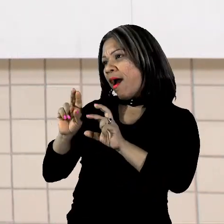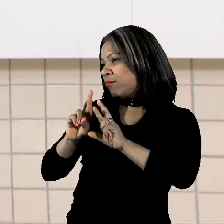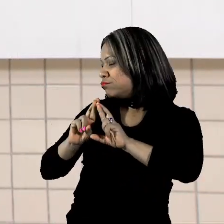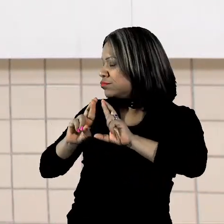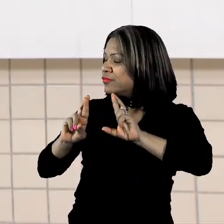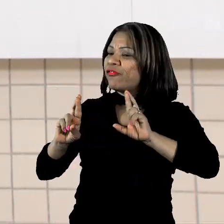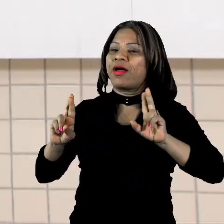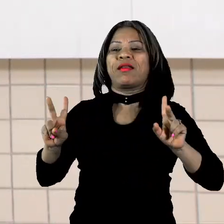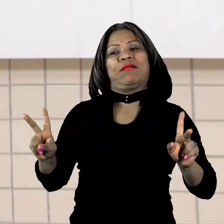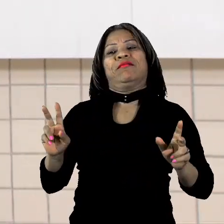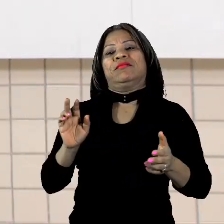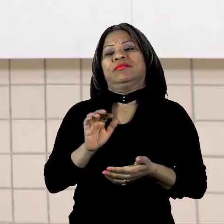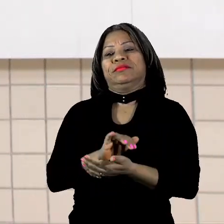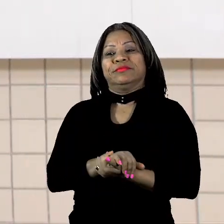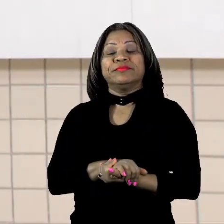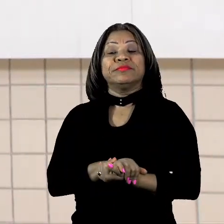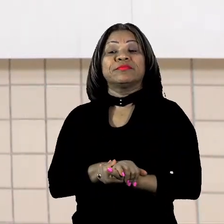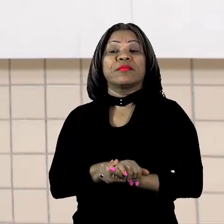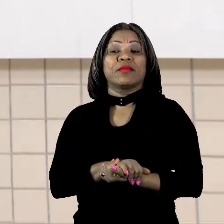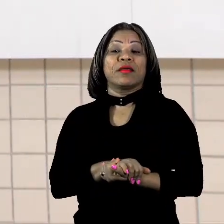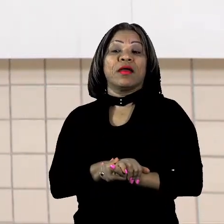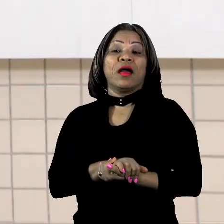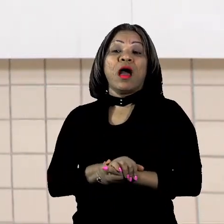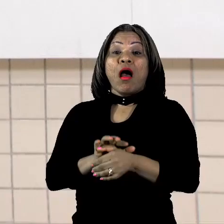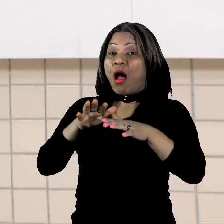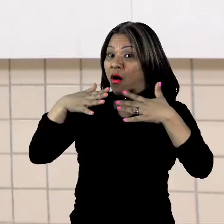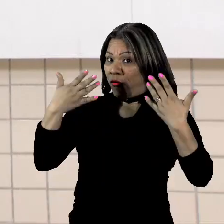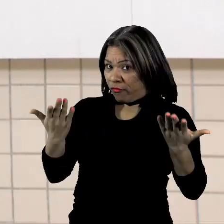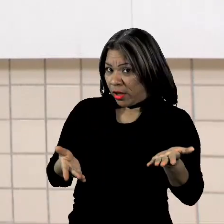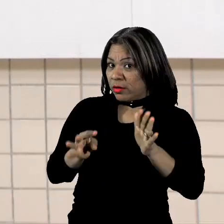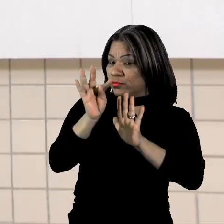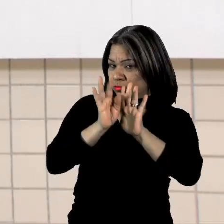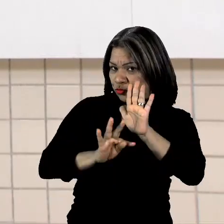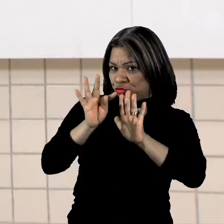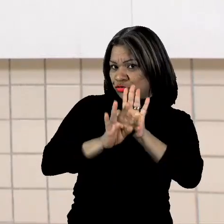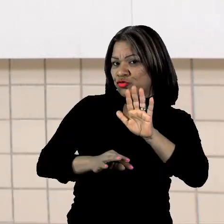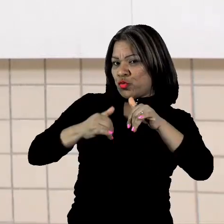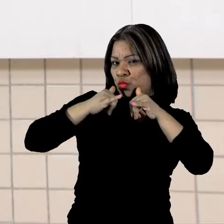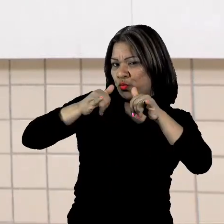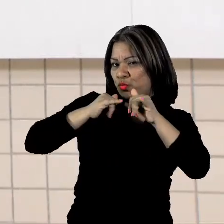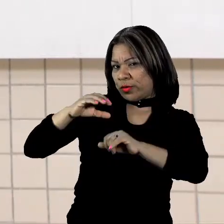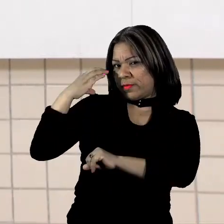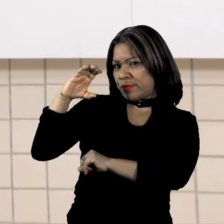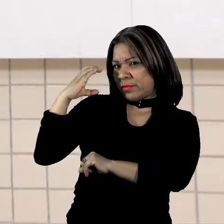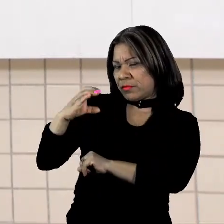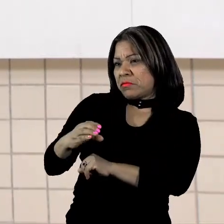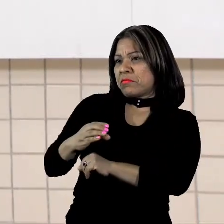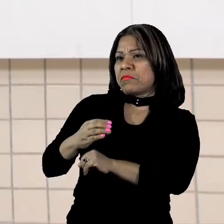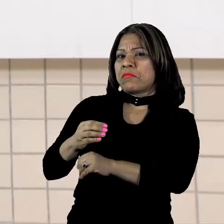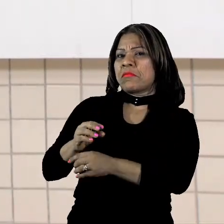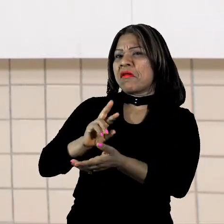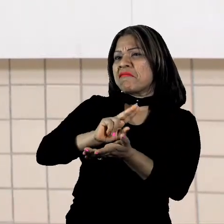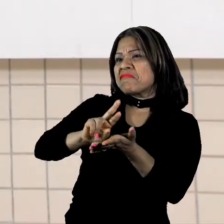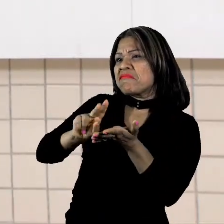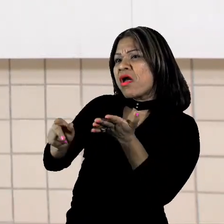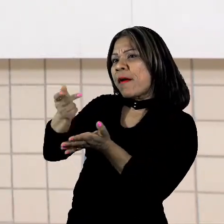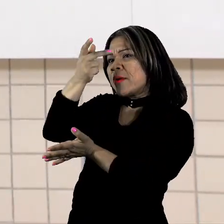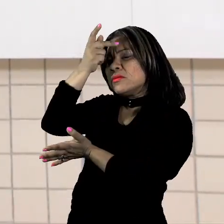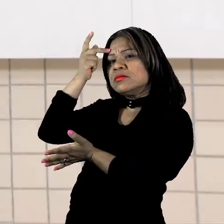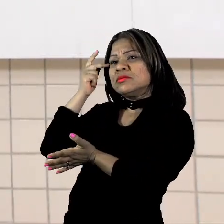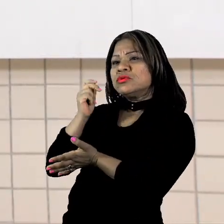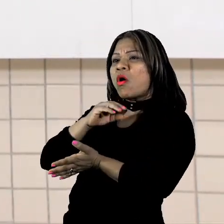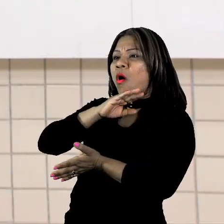brilhantes, quando falamos de texto de divulgação científica, muitas pessoas acham que esses textos são